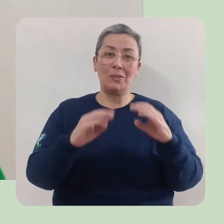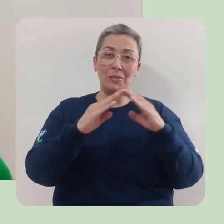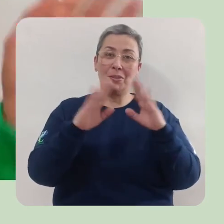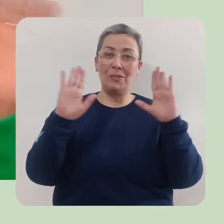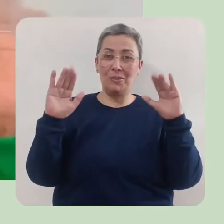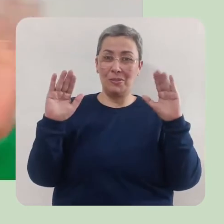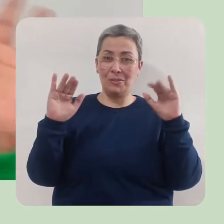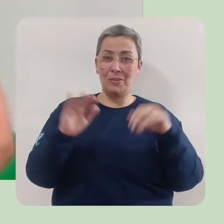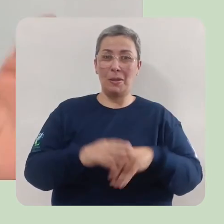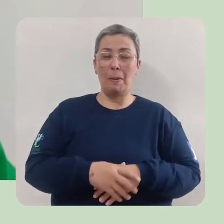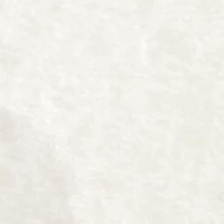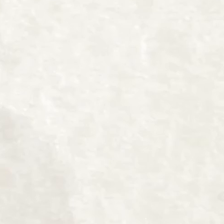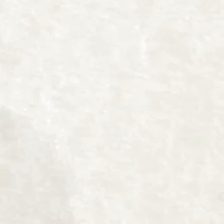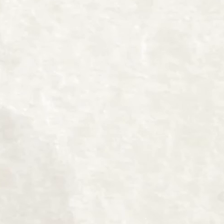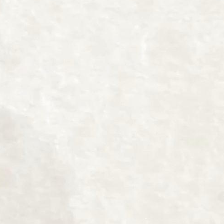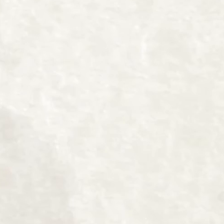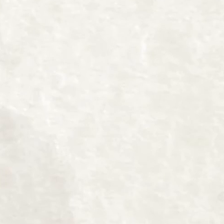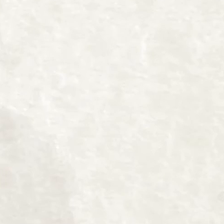tchau!